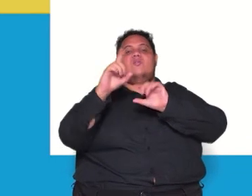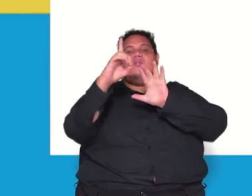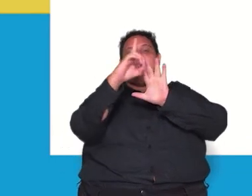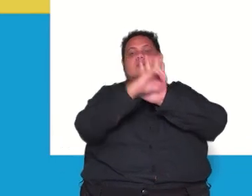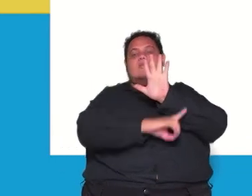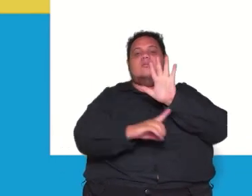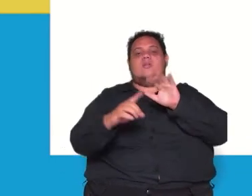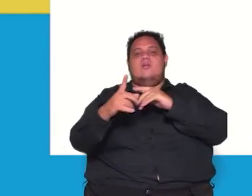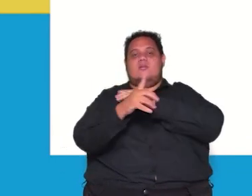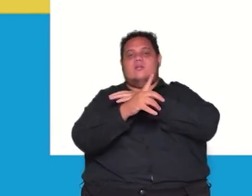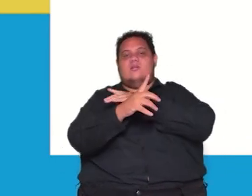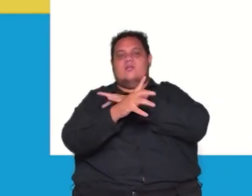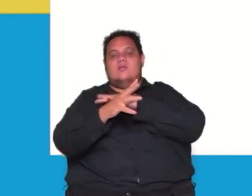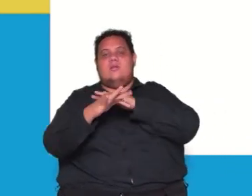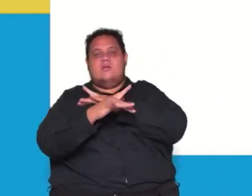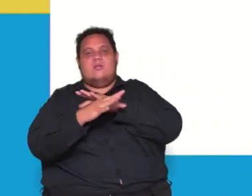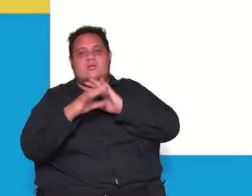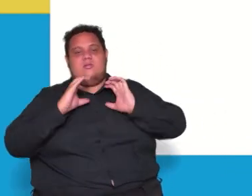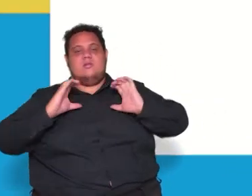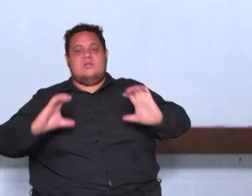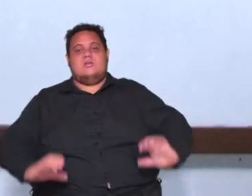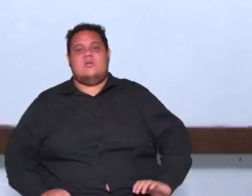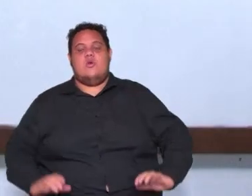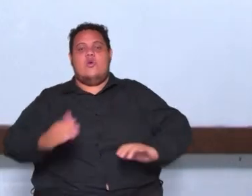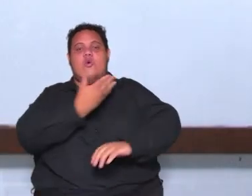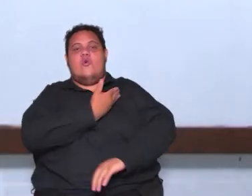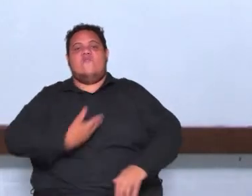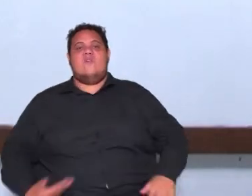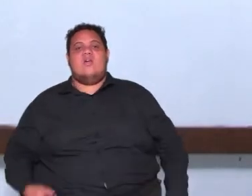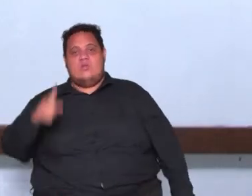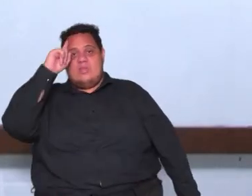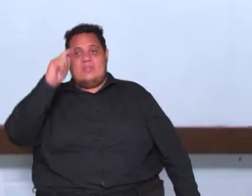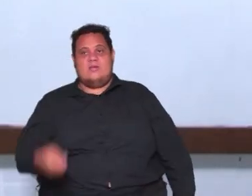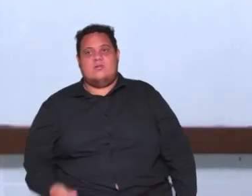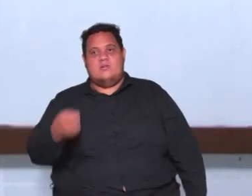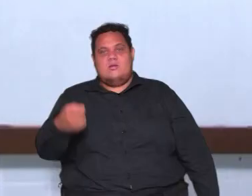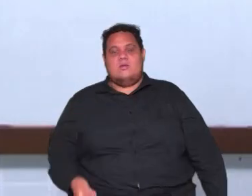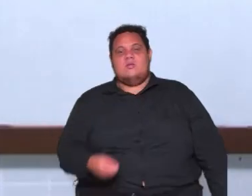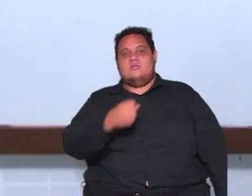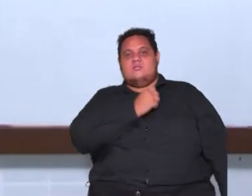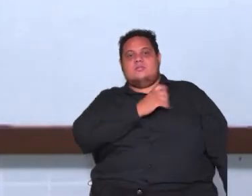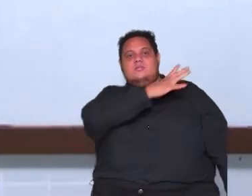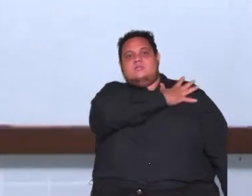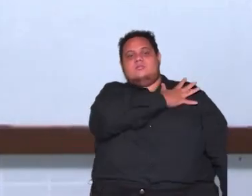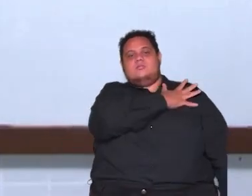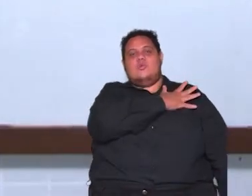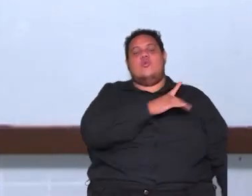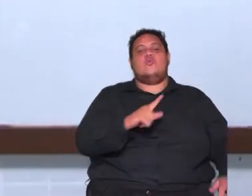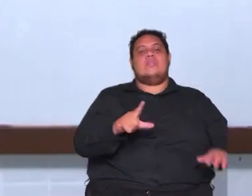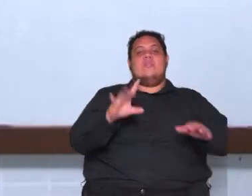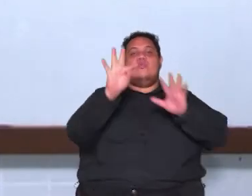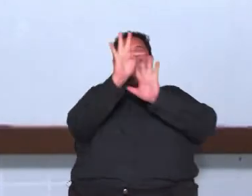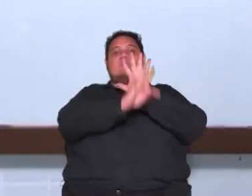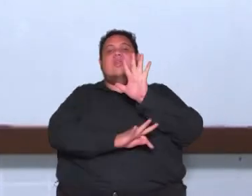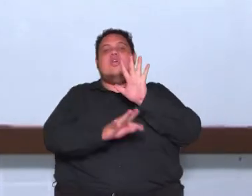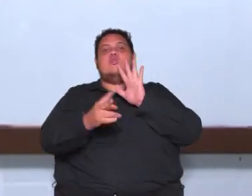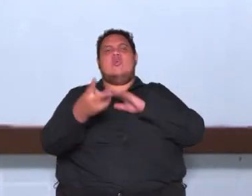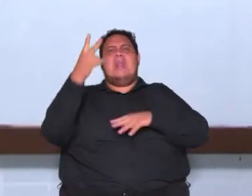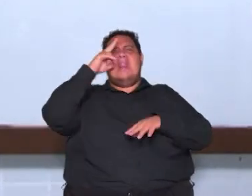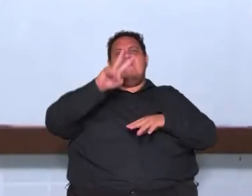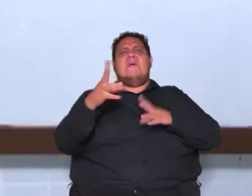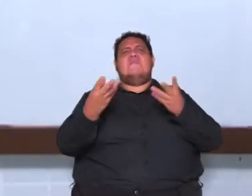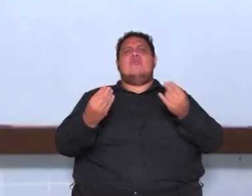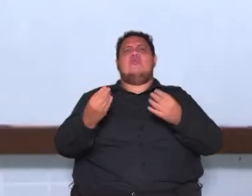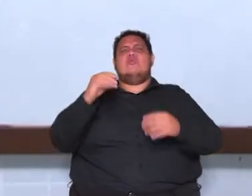cidadania e de rebelião contra governos tirânicos que eu falei para vocês o texto lembra muito remete muito às